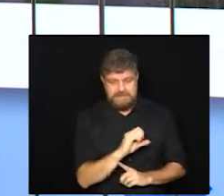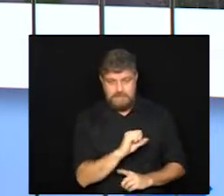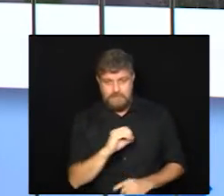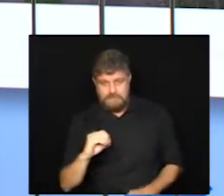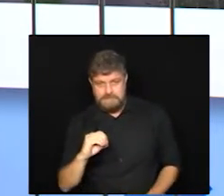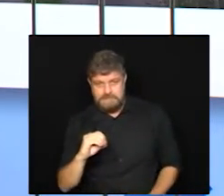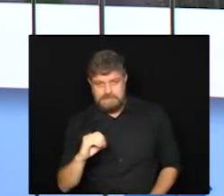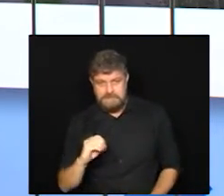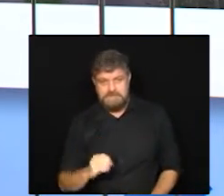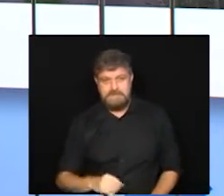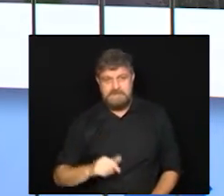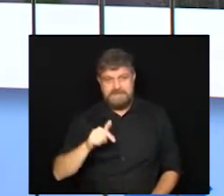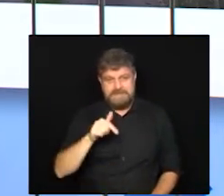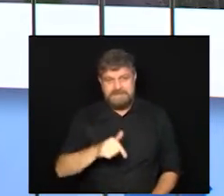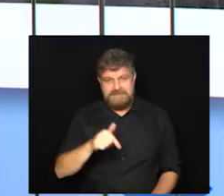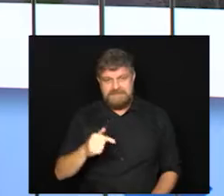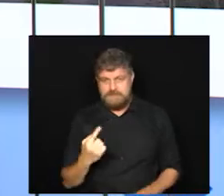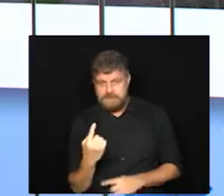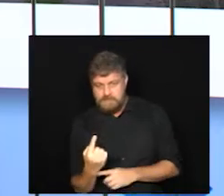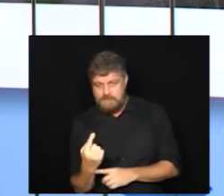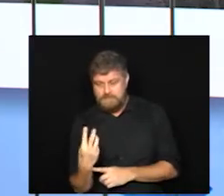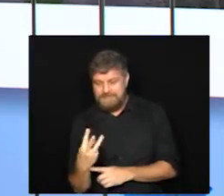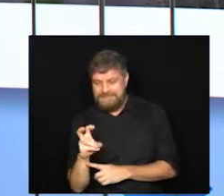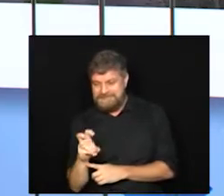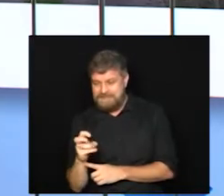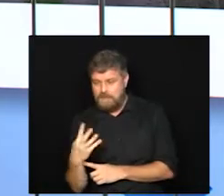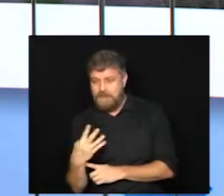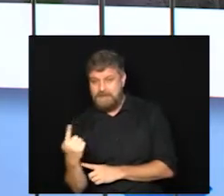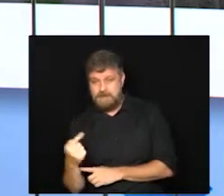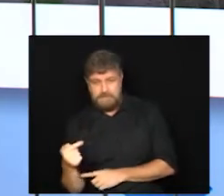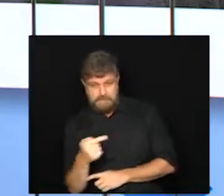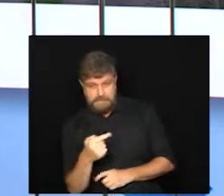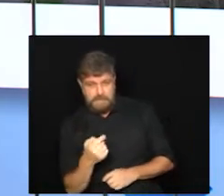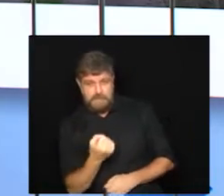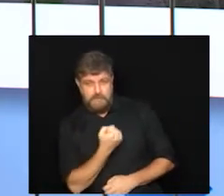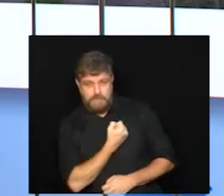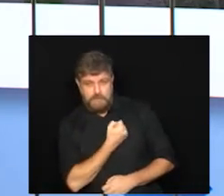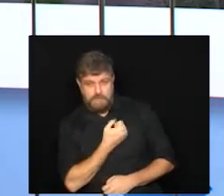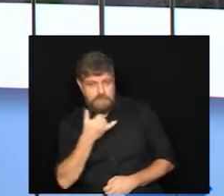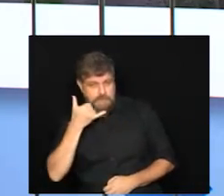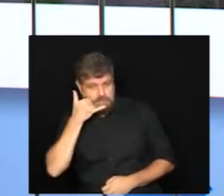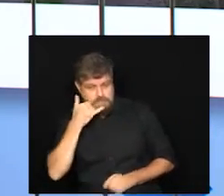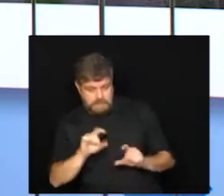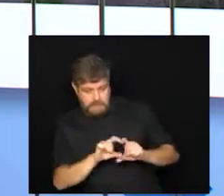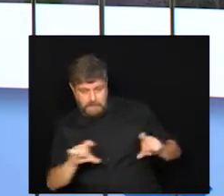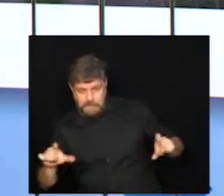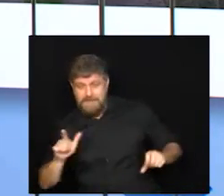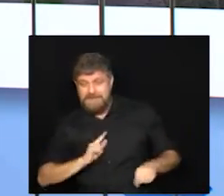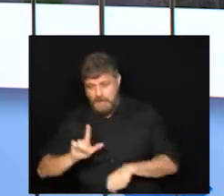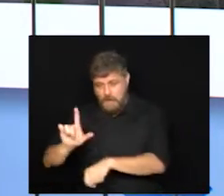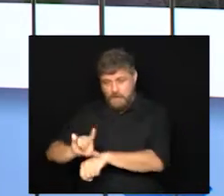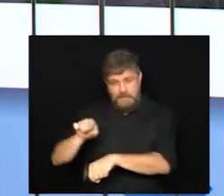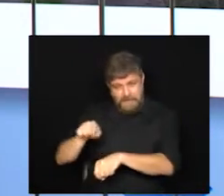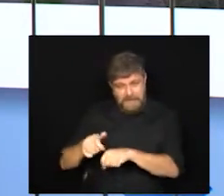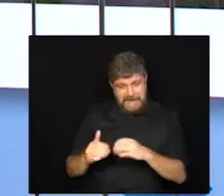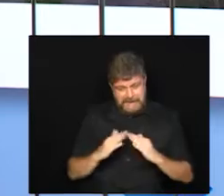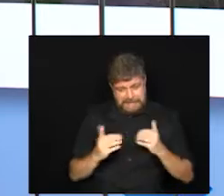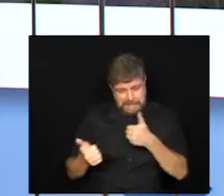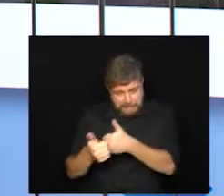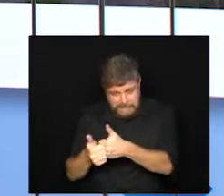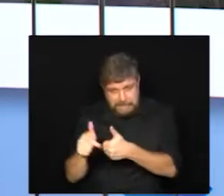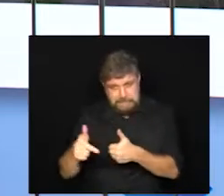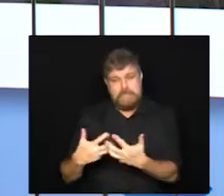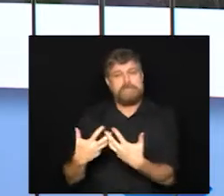771 3541. aparece aí no GC, se tem algum estabelecimento perto da sua casa